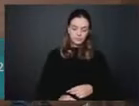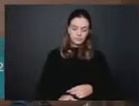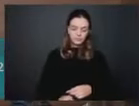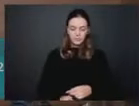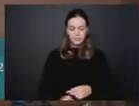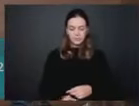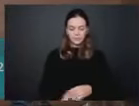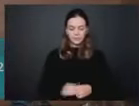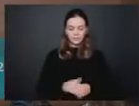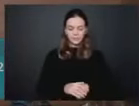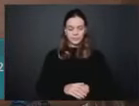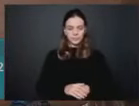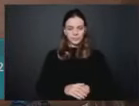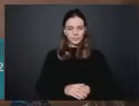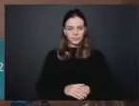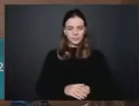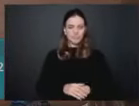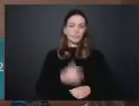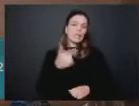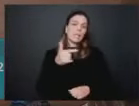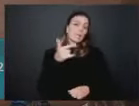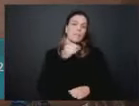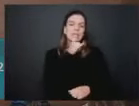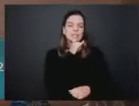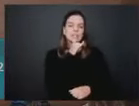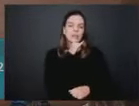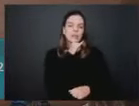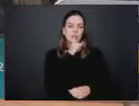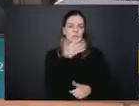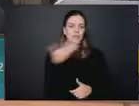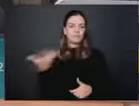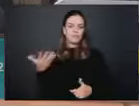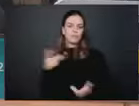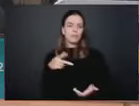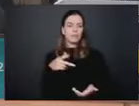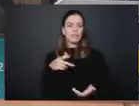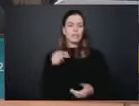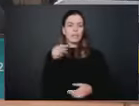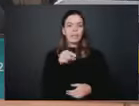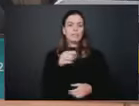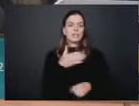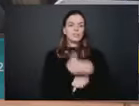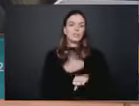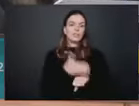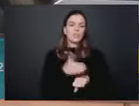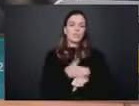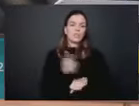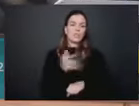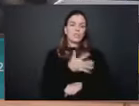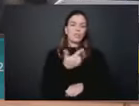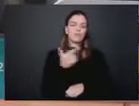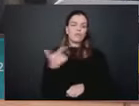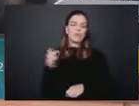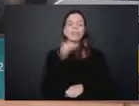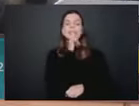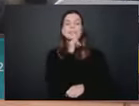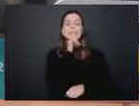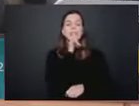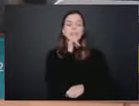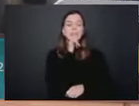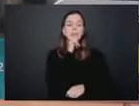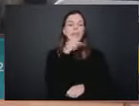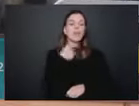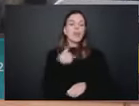Nós não temos exemplos. Na verdade, a atividade é tão nova que a gente não tem exemplos. Justamente o que eu cumprimentei à Câmara de